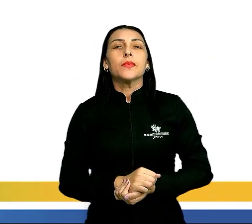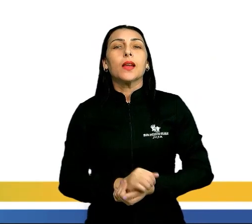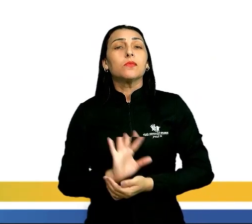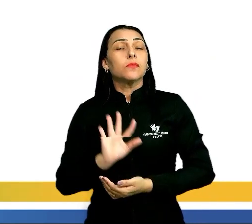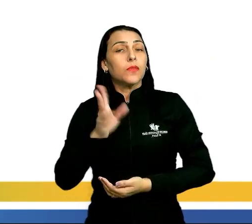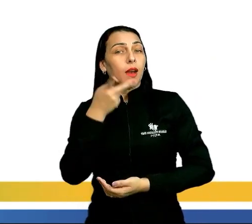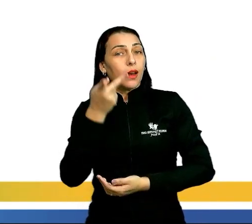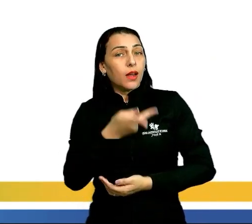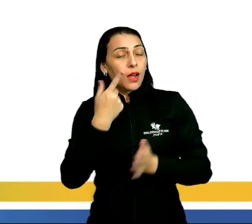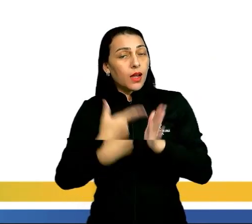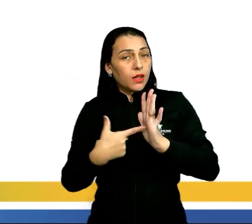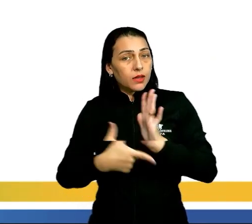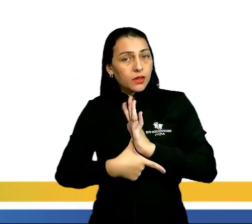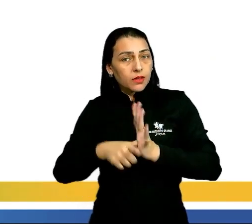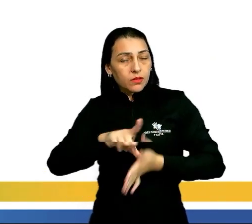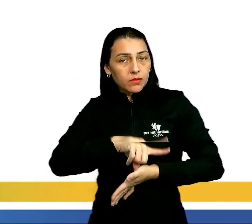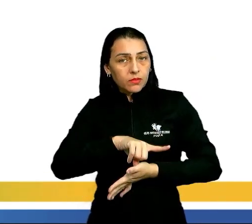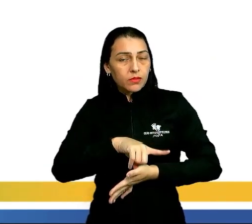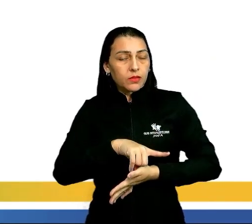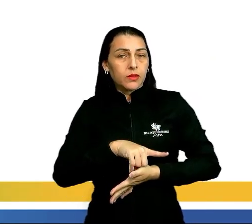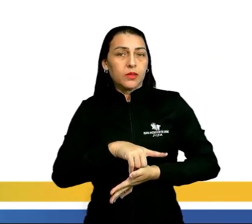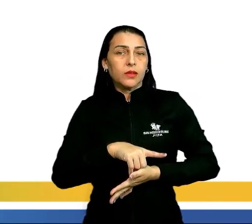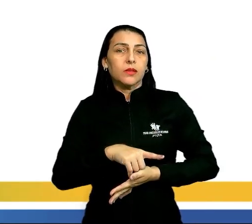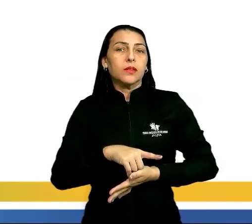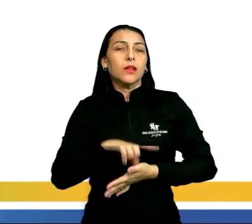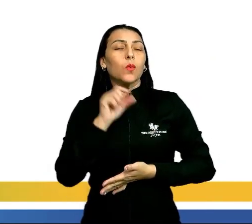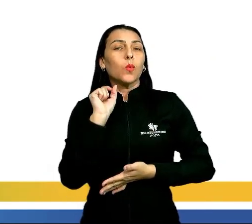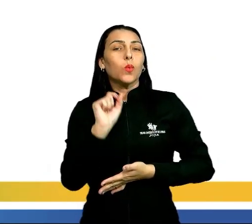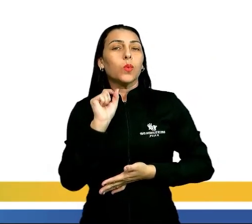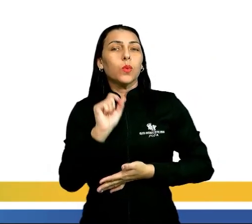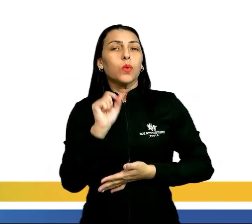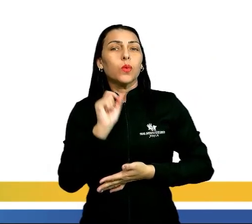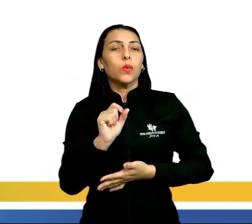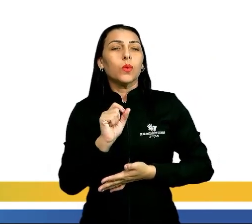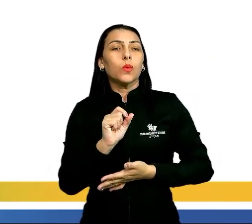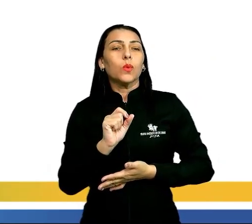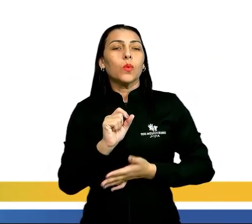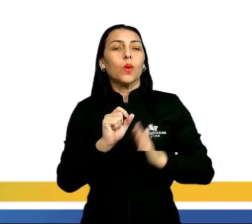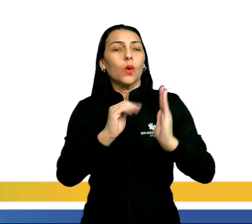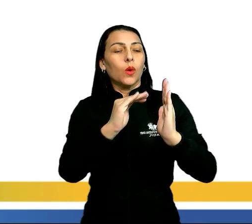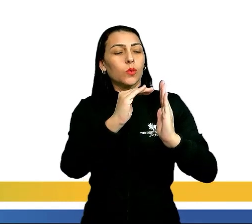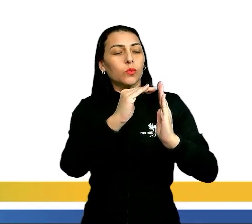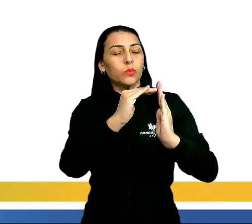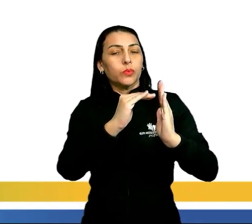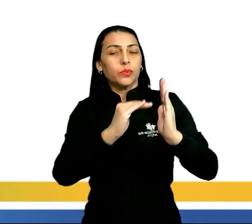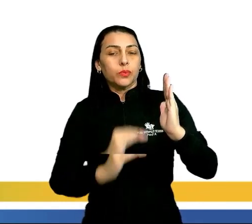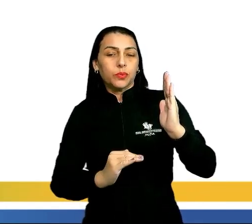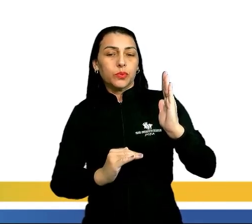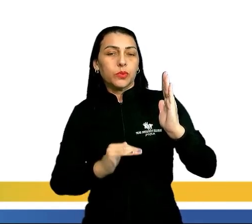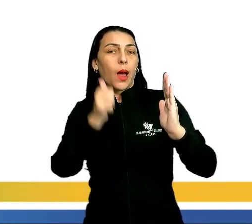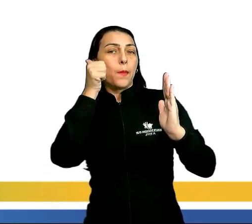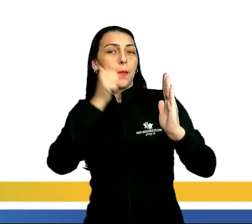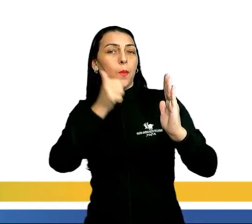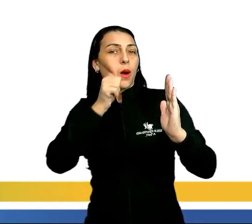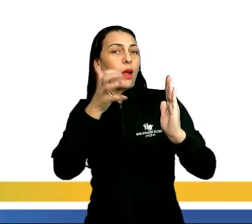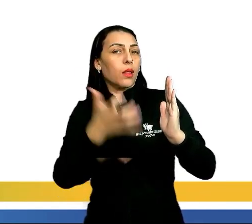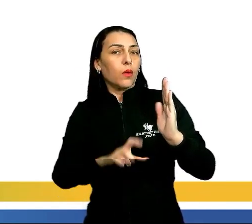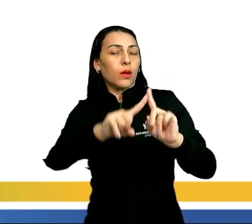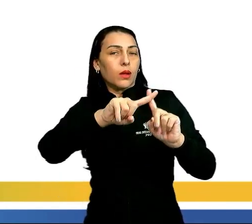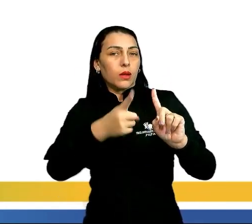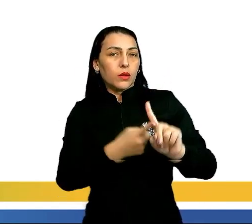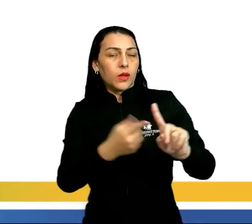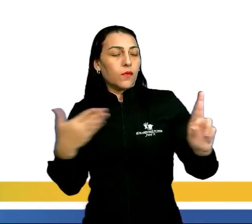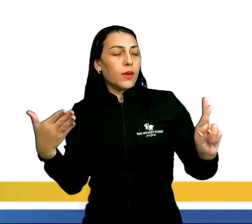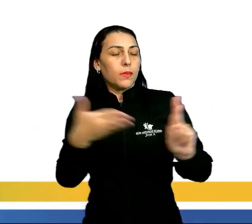que eu acabei de falar anteriormente, a gente está passando aí por uma queda nessa taxa da fecundidade, que vai